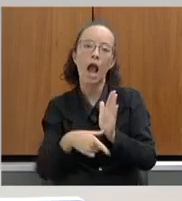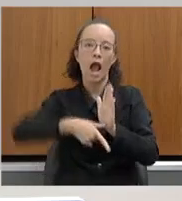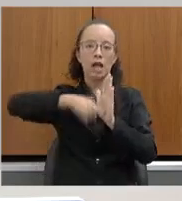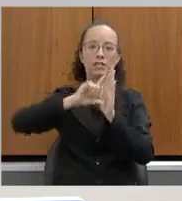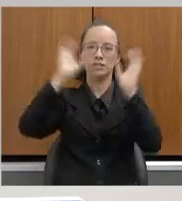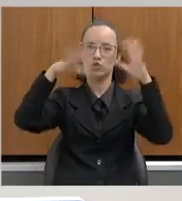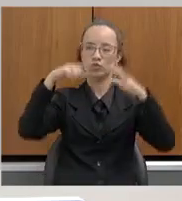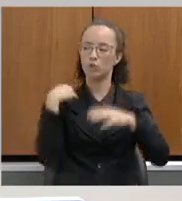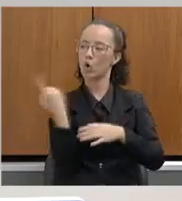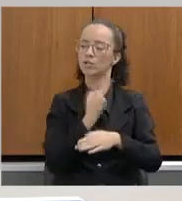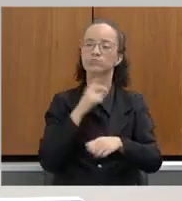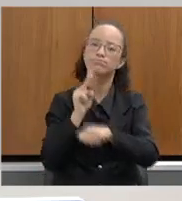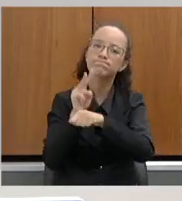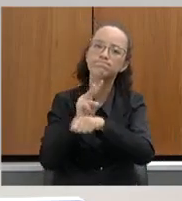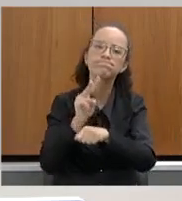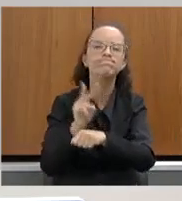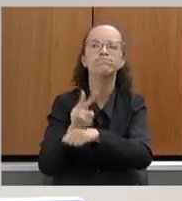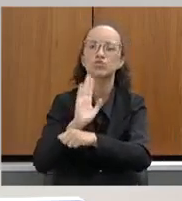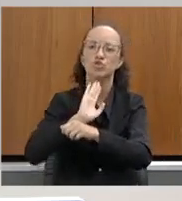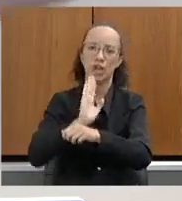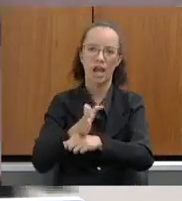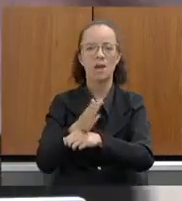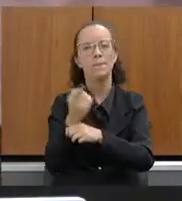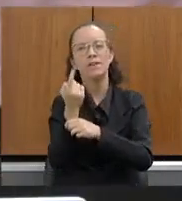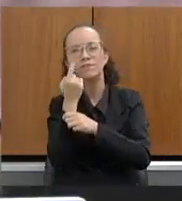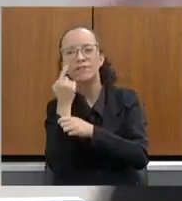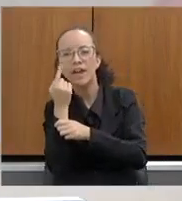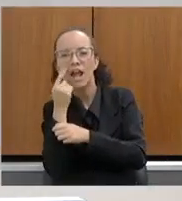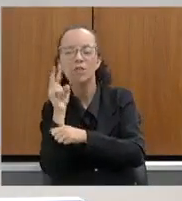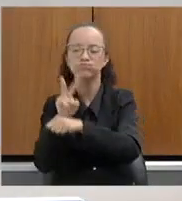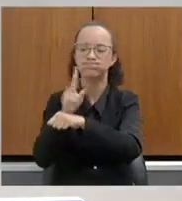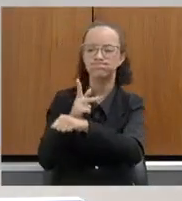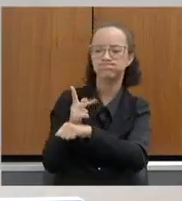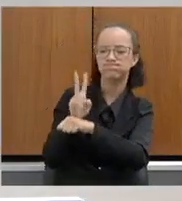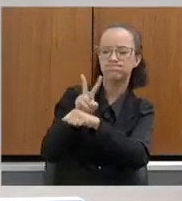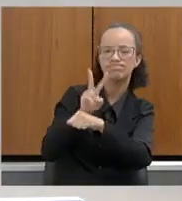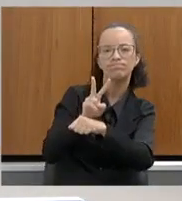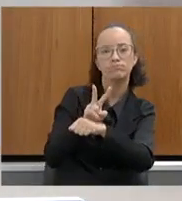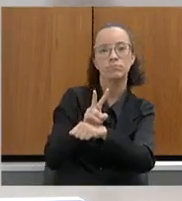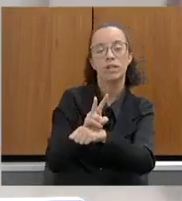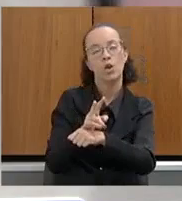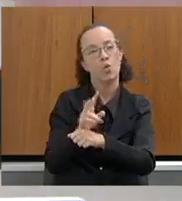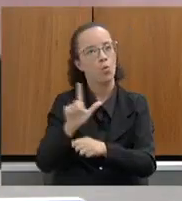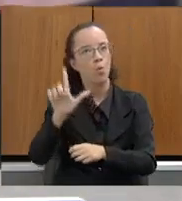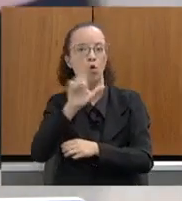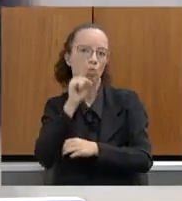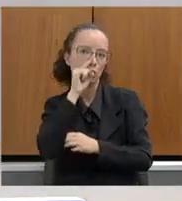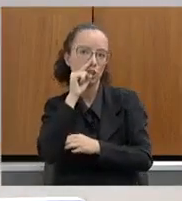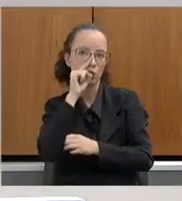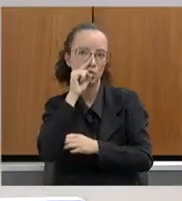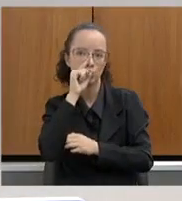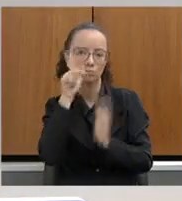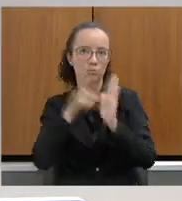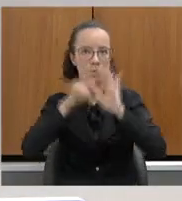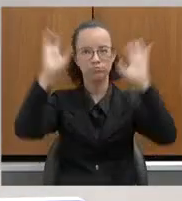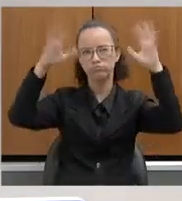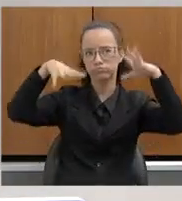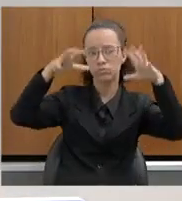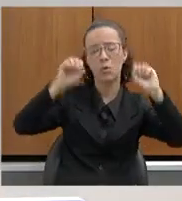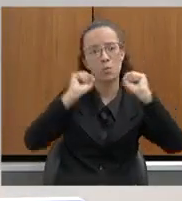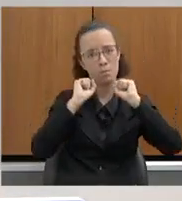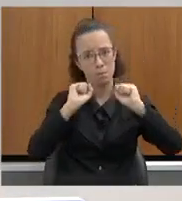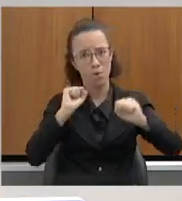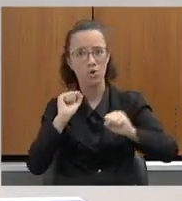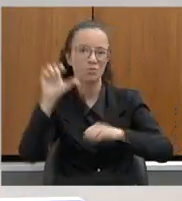intensificar essa fiscalização nesse período, onde, obviamente, os riscos em função das chuvas podem se